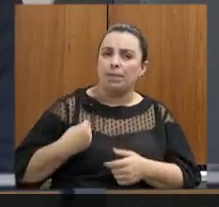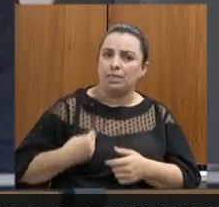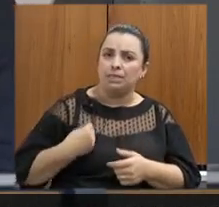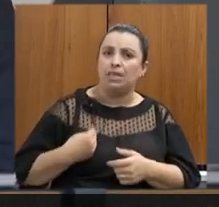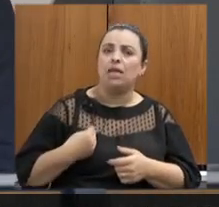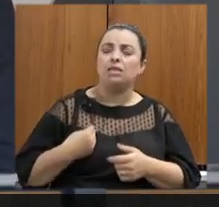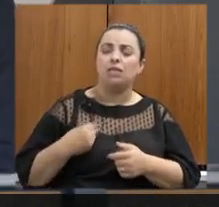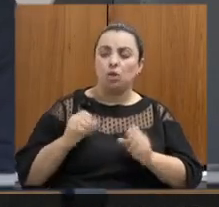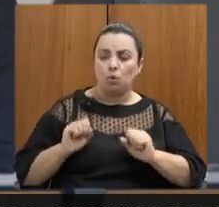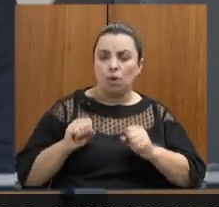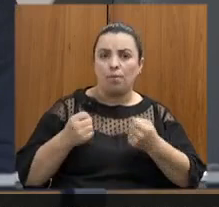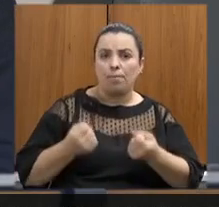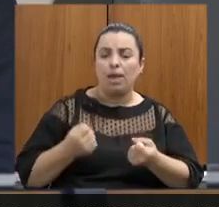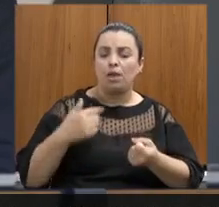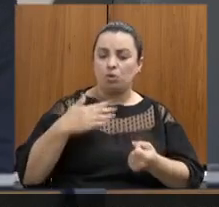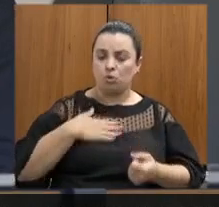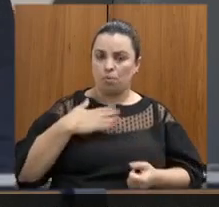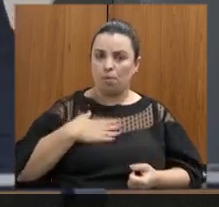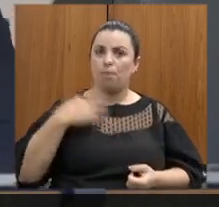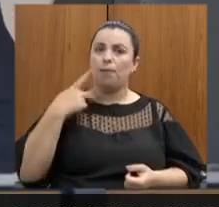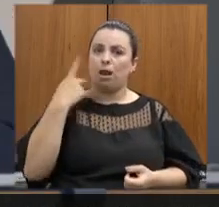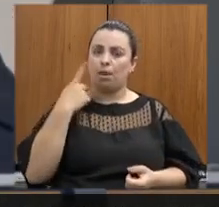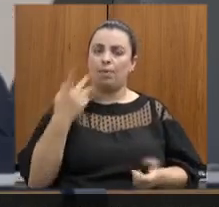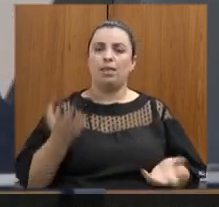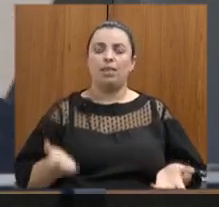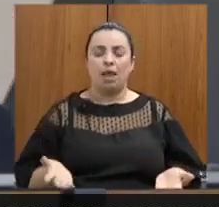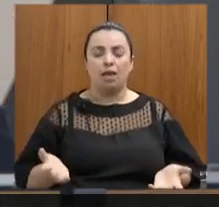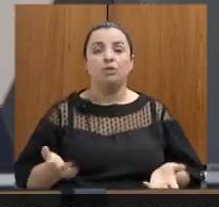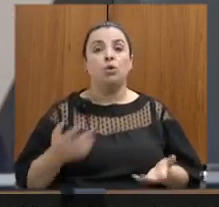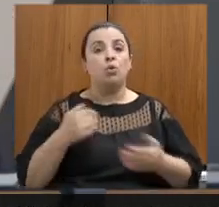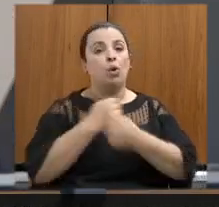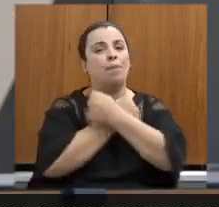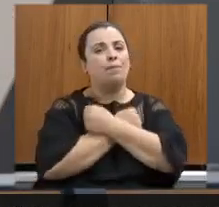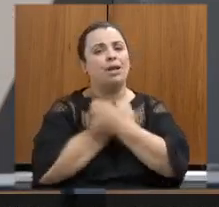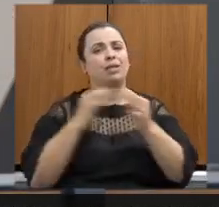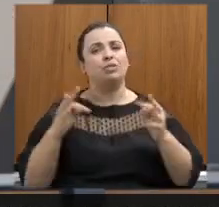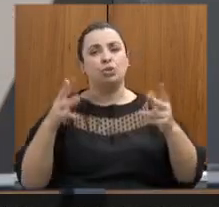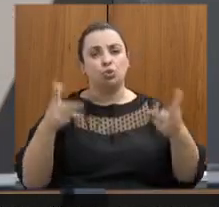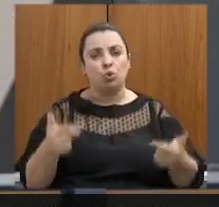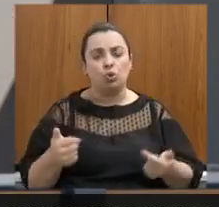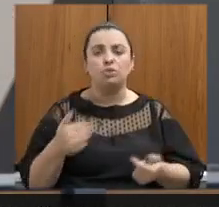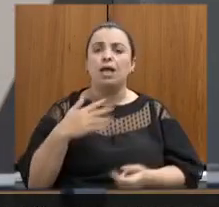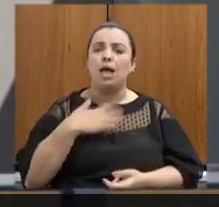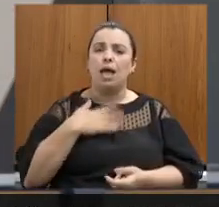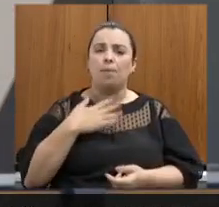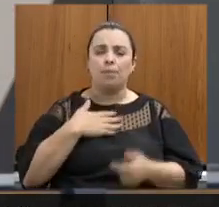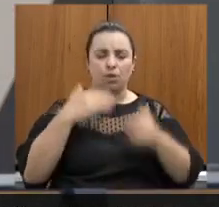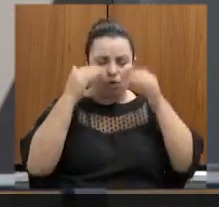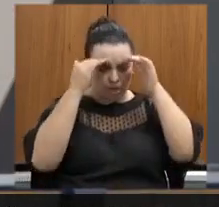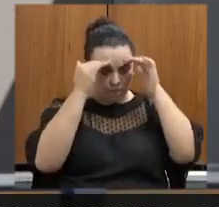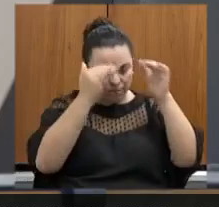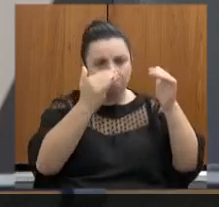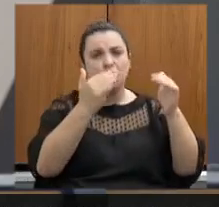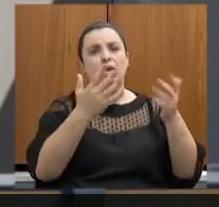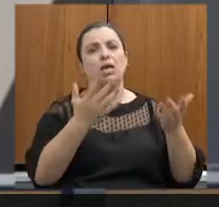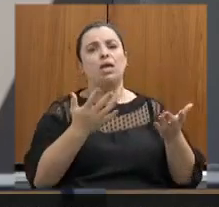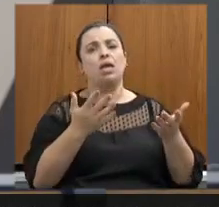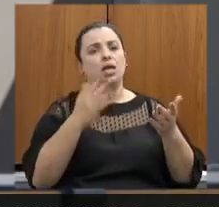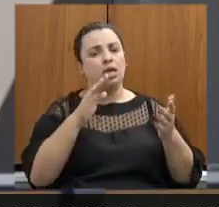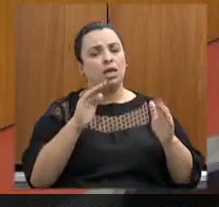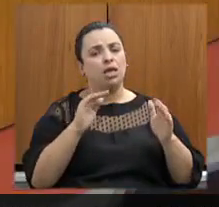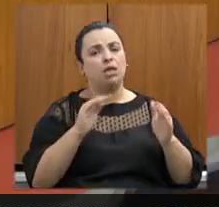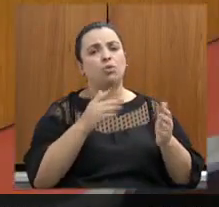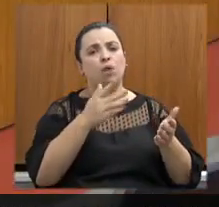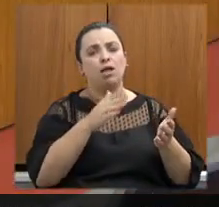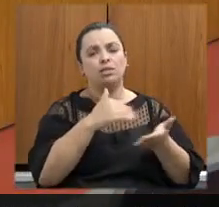parlamentar um grande abraço a todos e fica aqui a minha consideração a nossa secretária ao nosso governo do